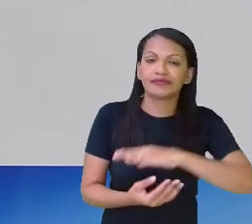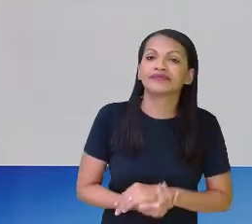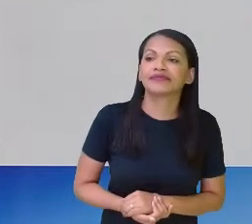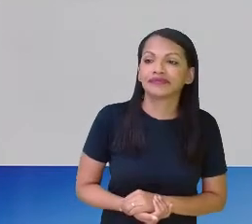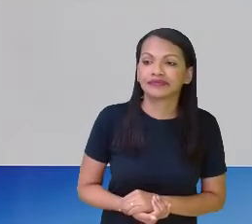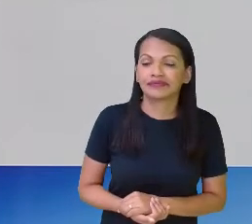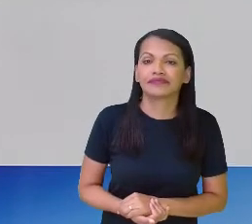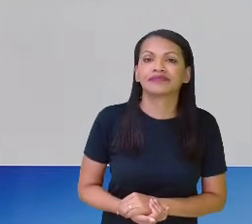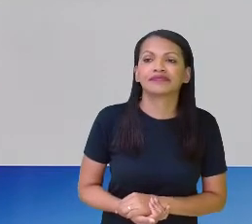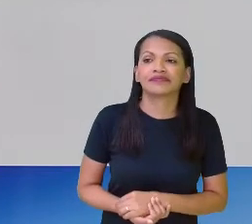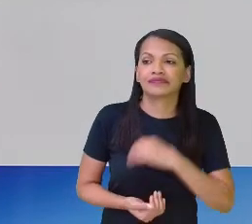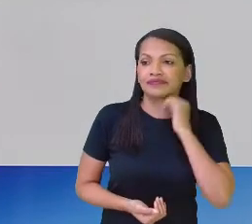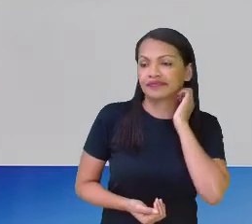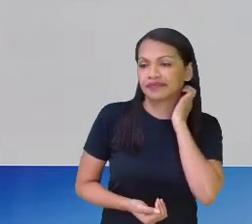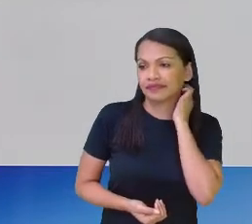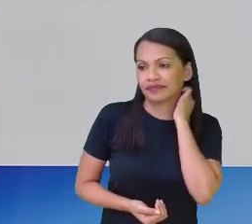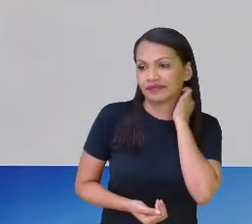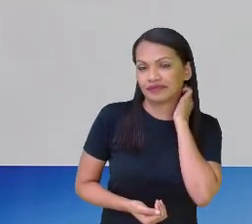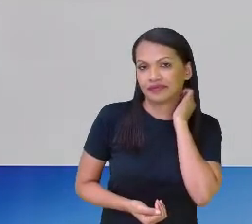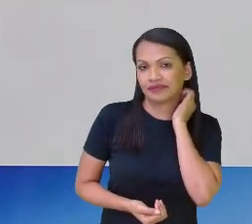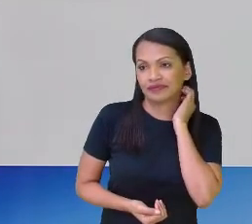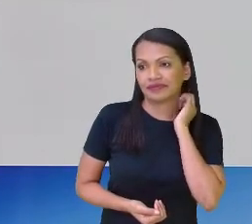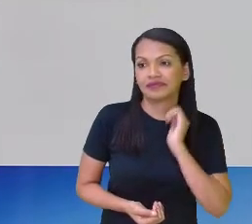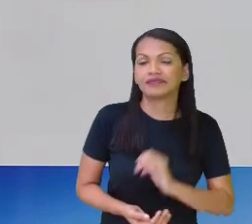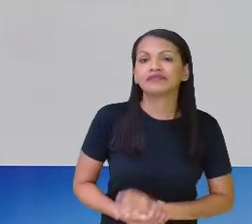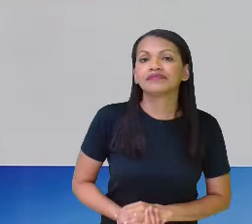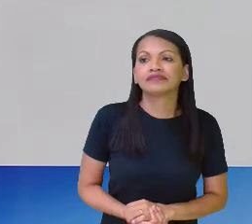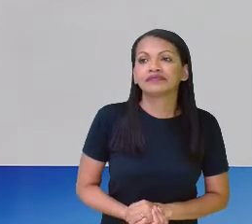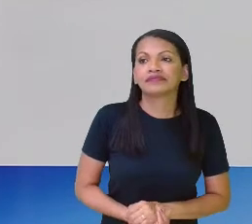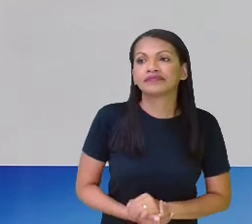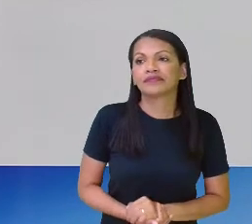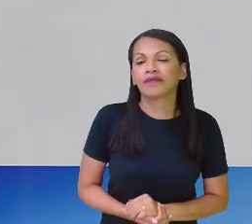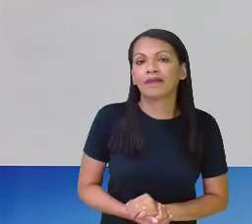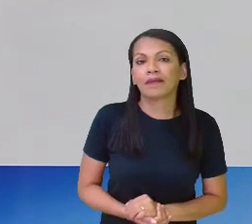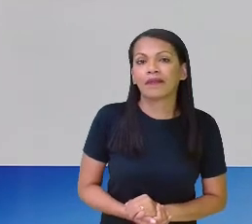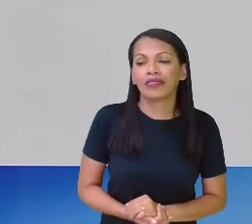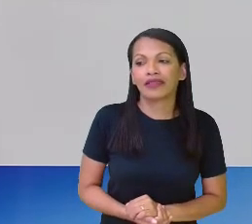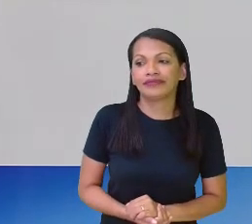Um terço. Cadê? Deixa eu ter um sexto.